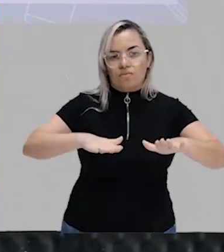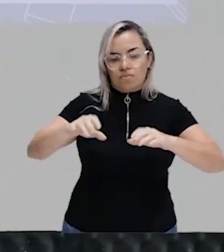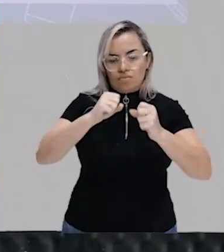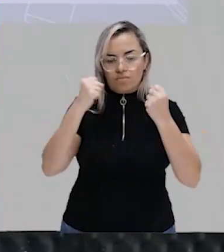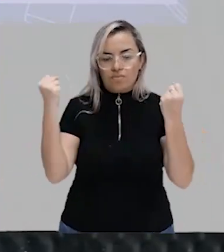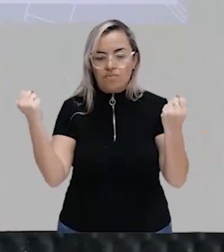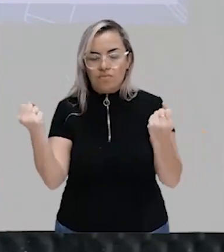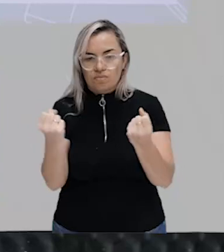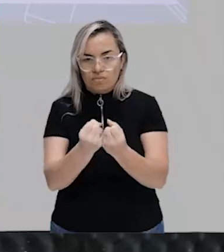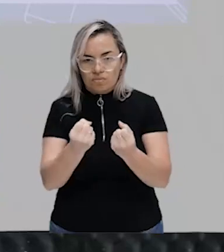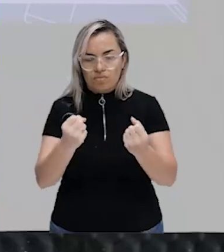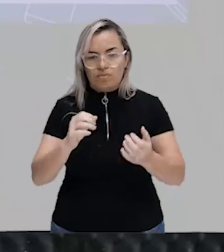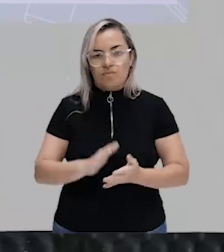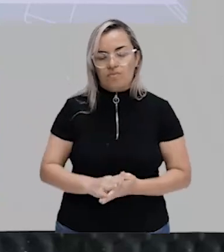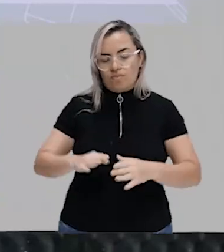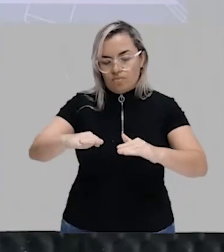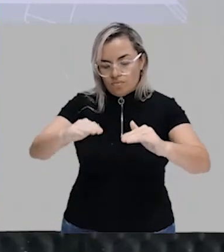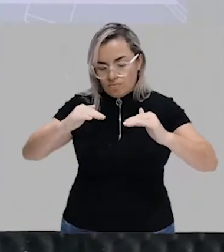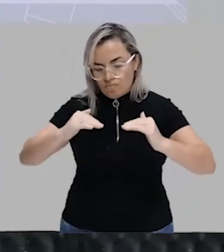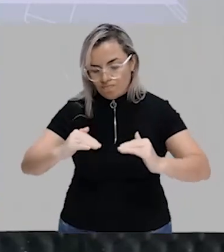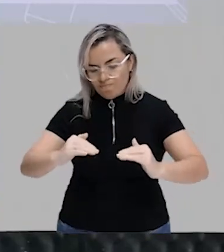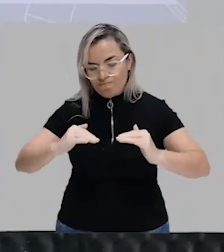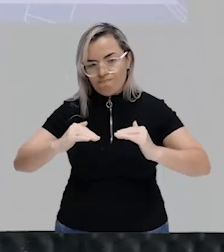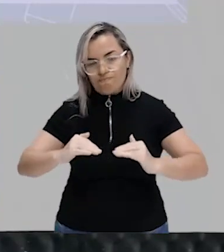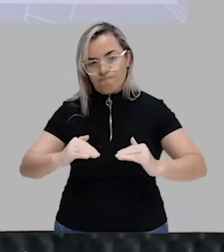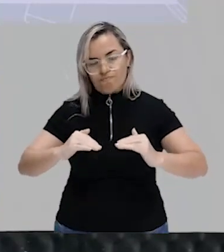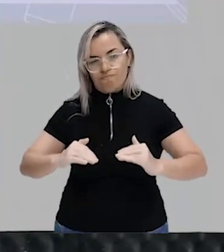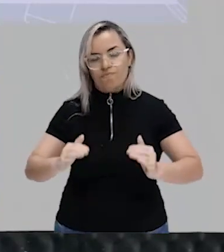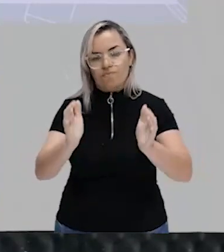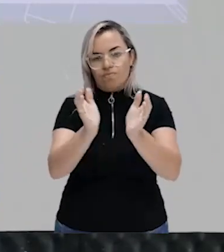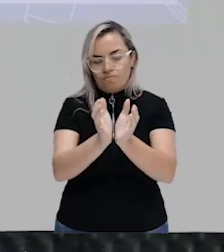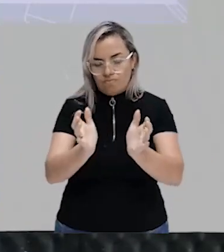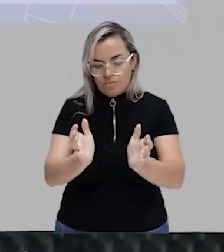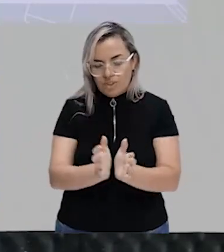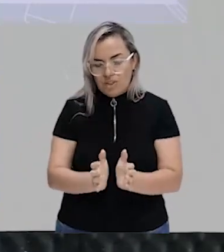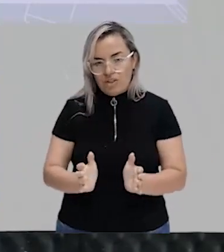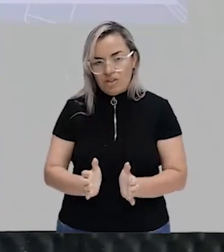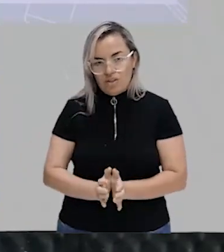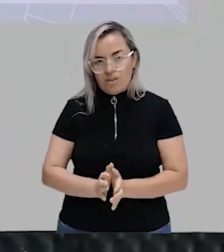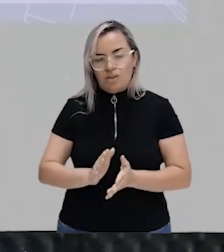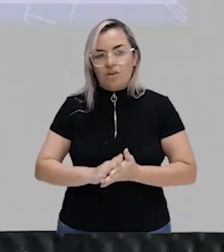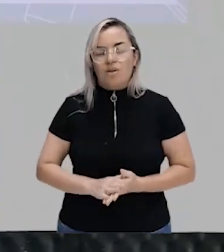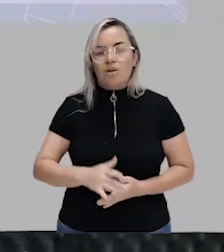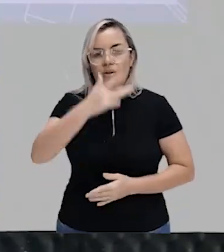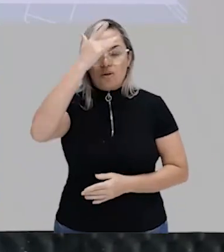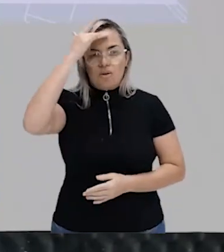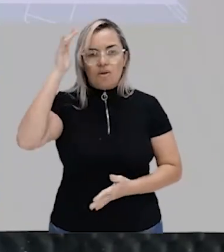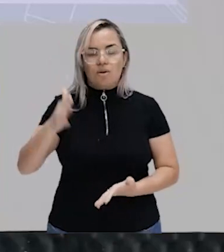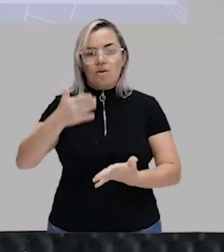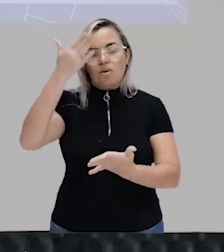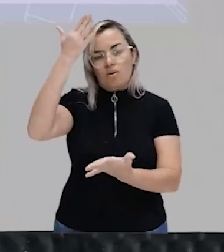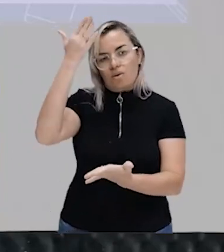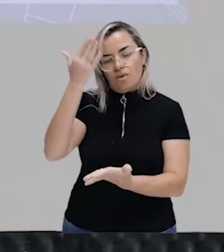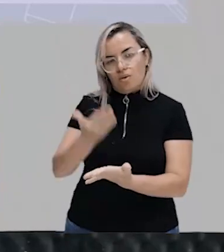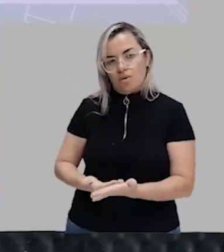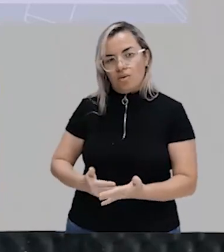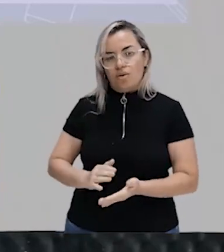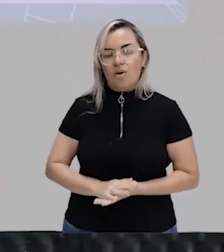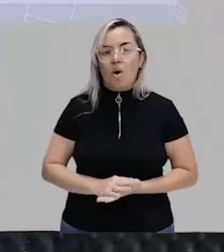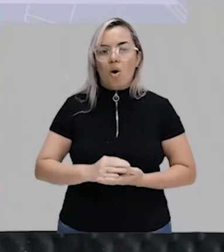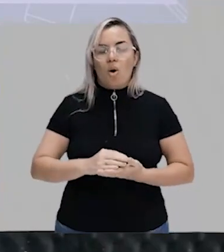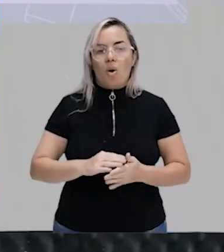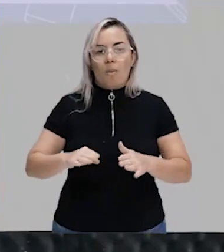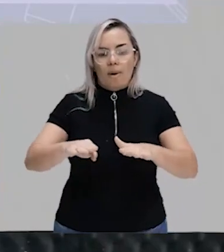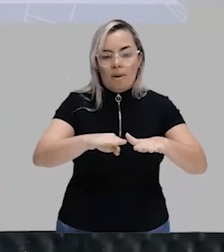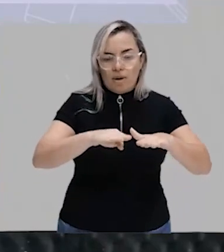descendente, de descenso social. A pessoa perdeu o padrão de vida